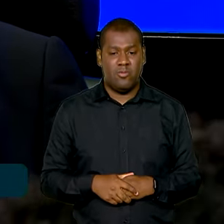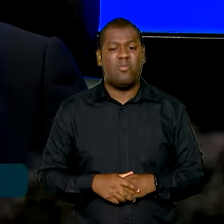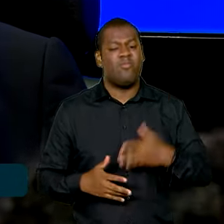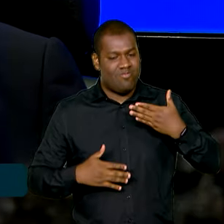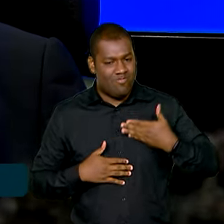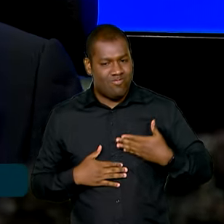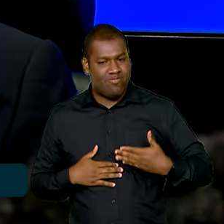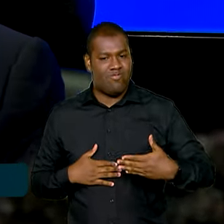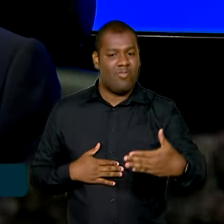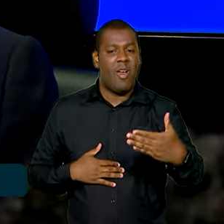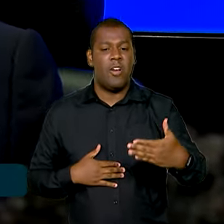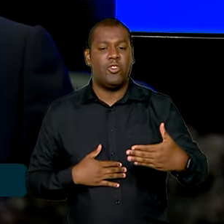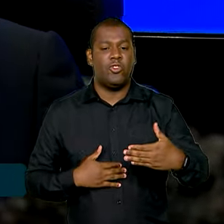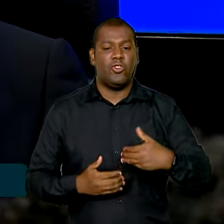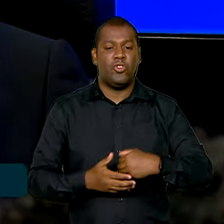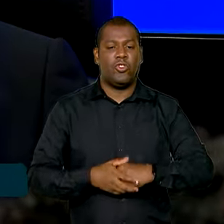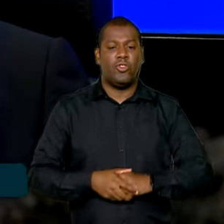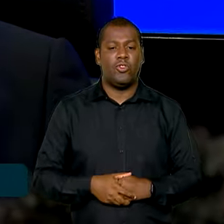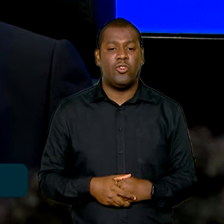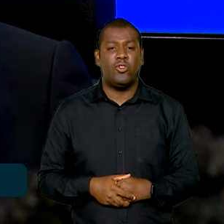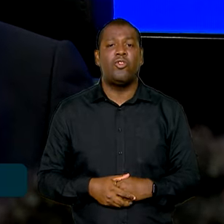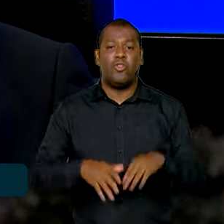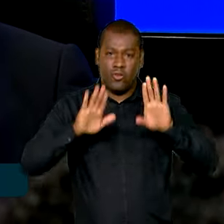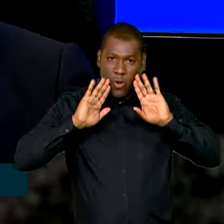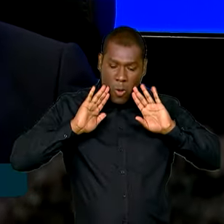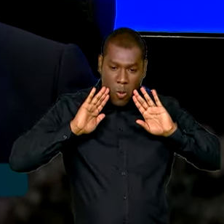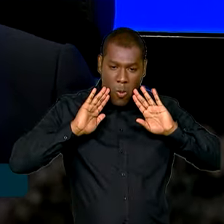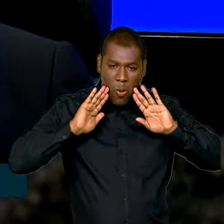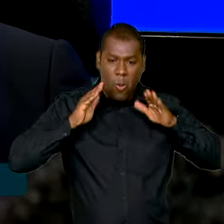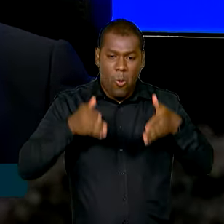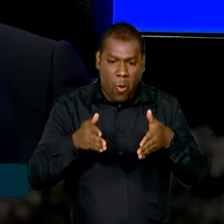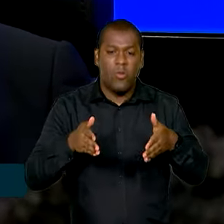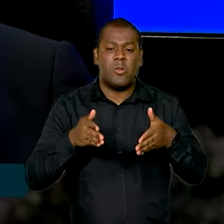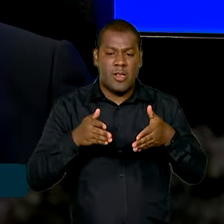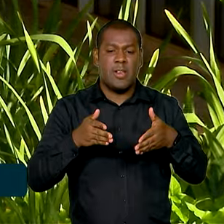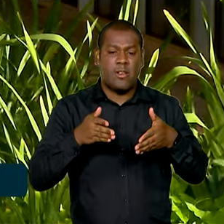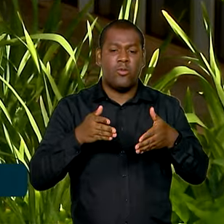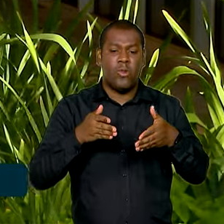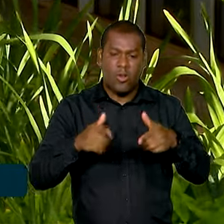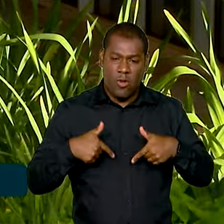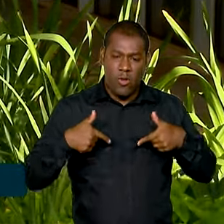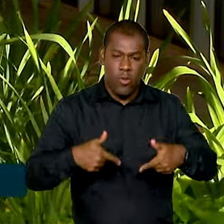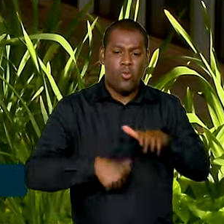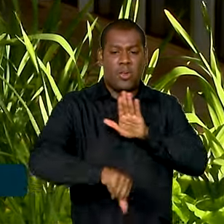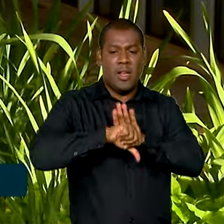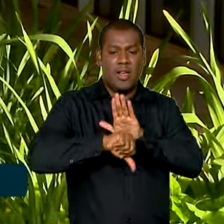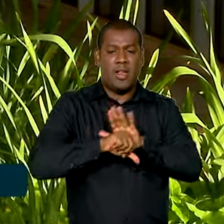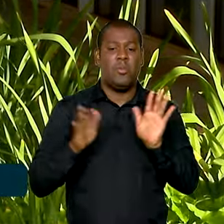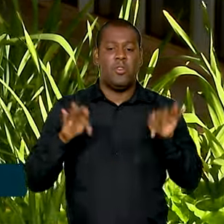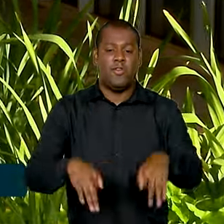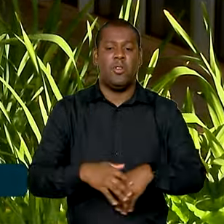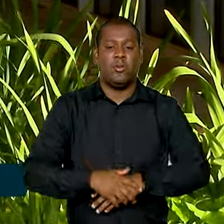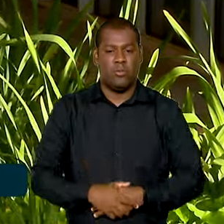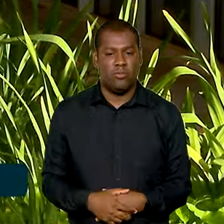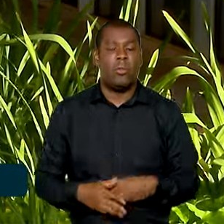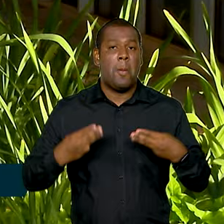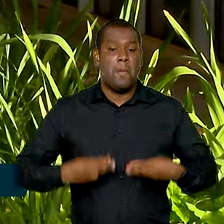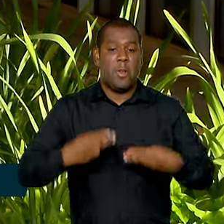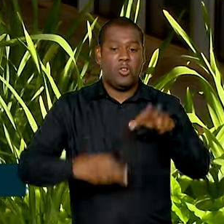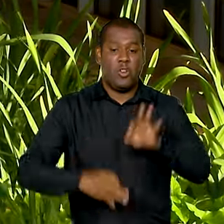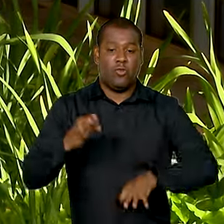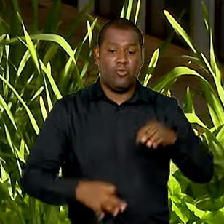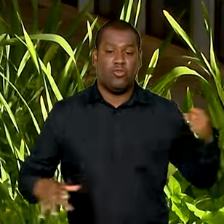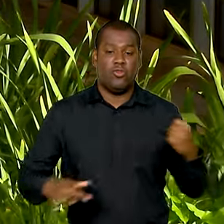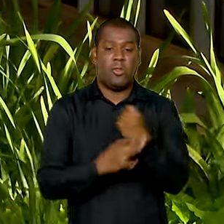de dar especial precedência para essa questão. Com várias atribuições, o Ministério da Justiça e